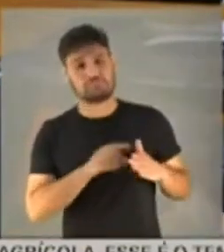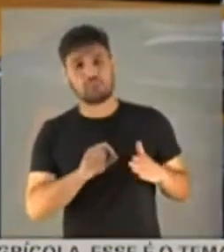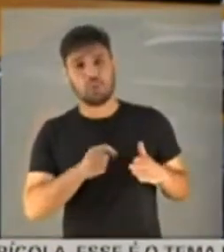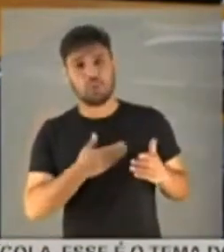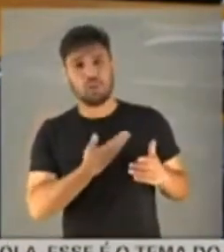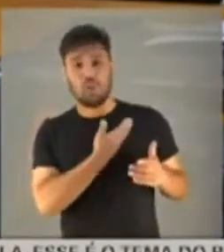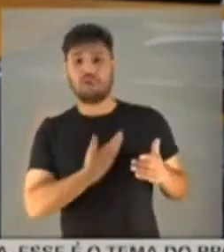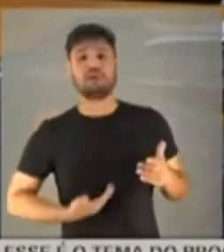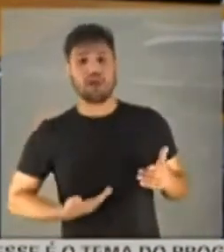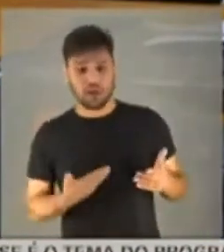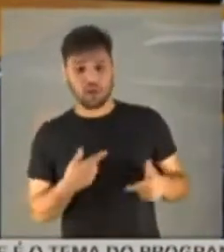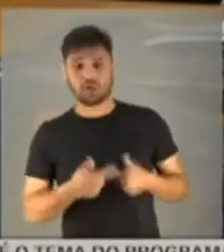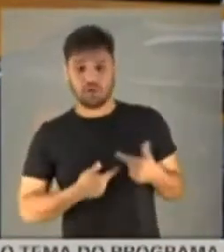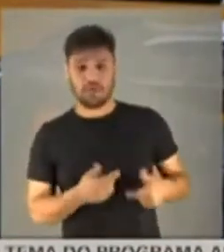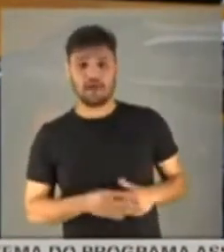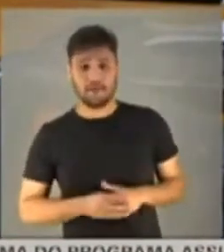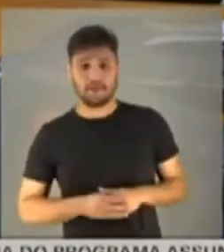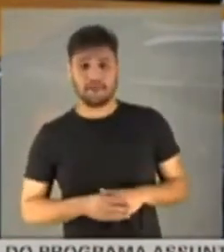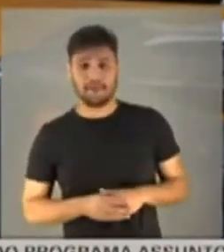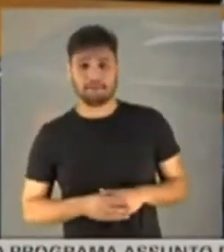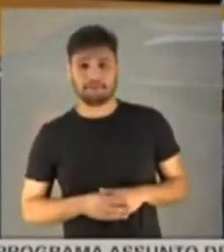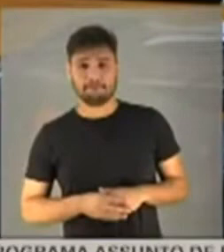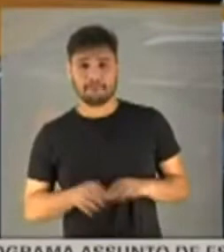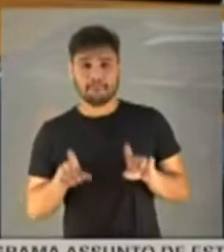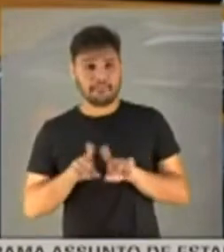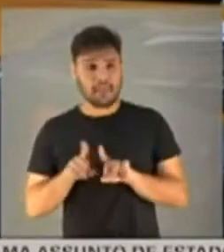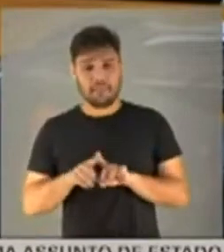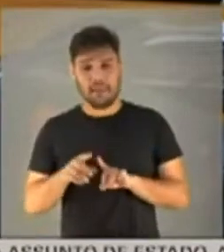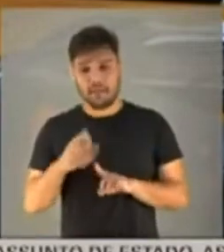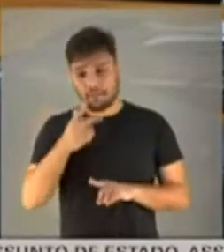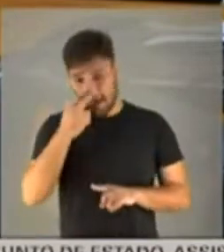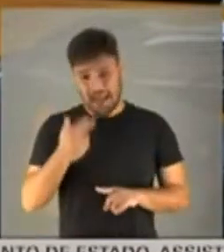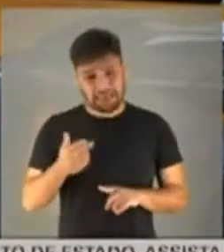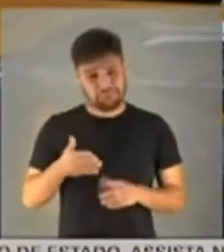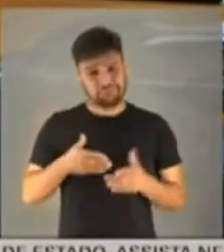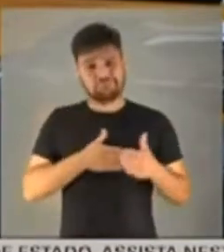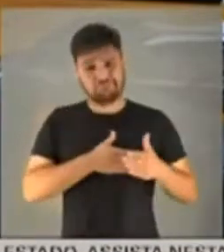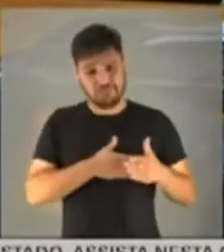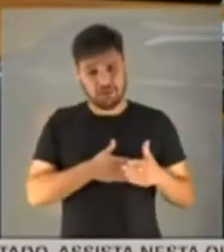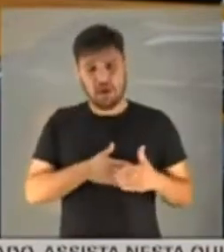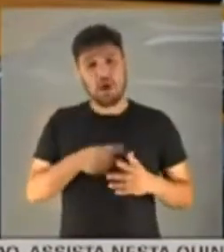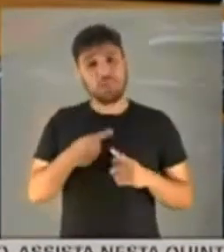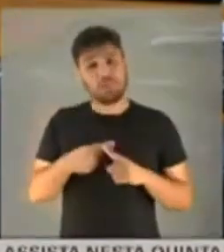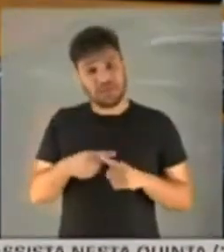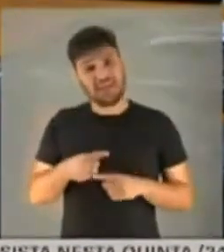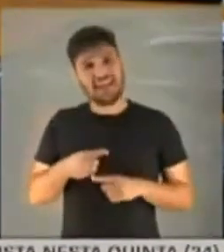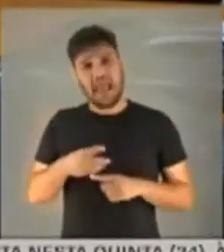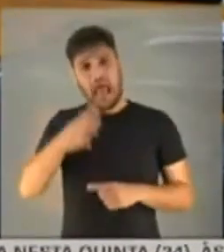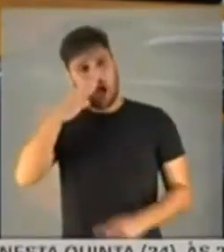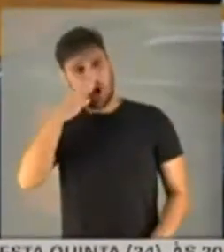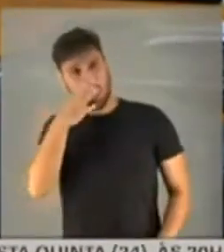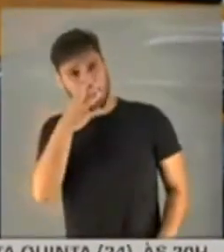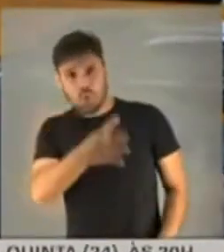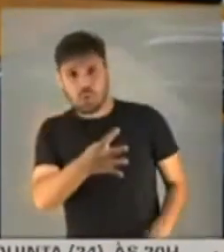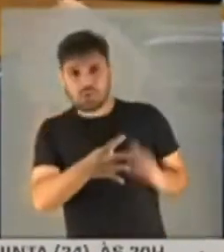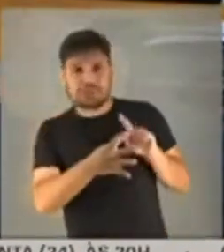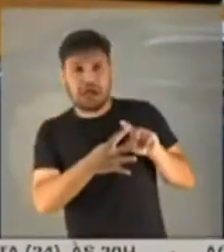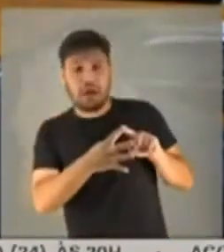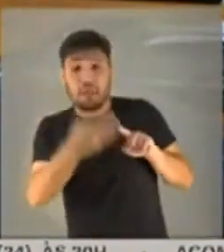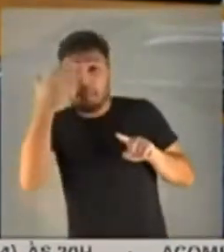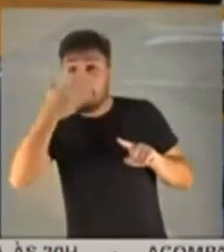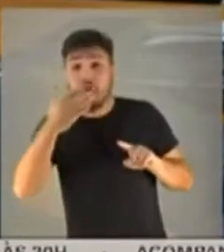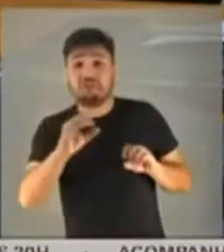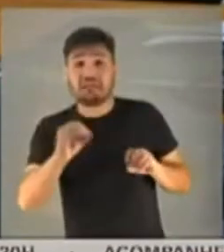máquina pública, ao apagão das canetas, face às acusações sem provas que